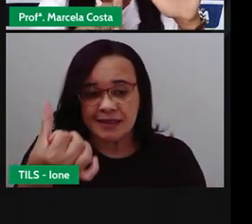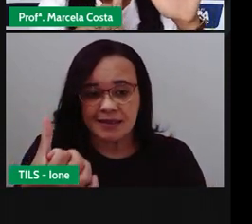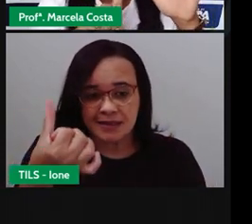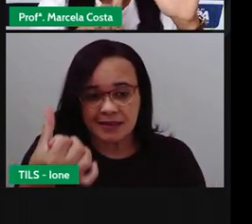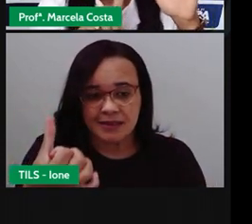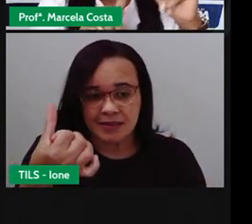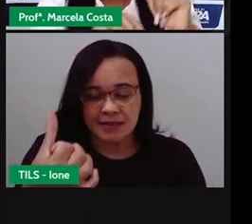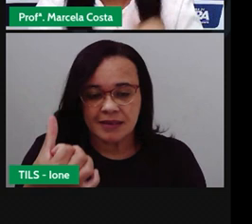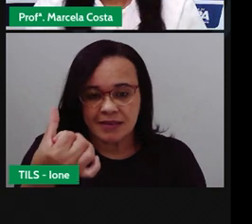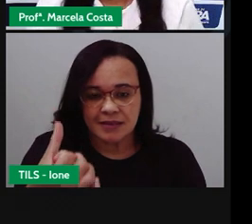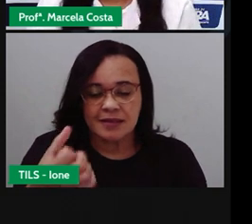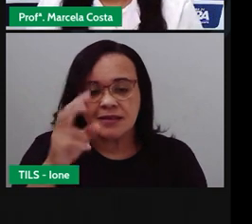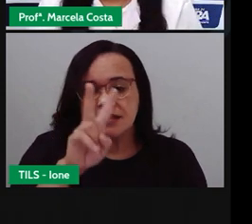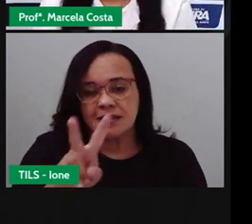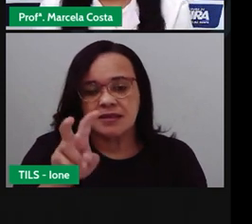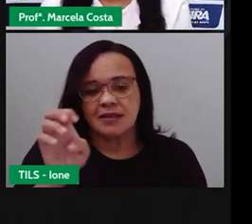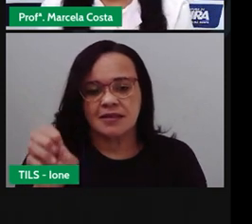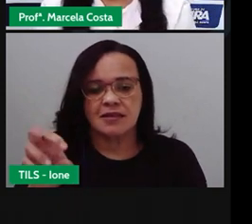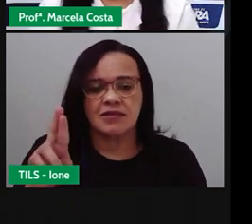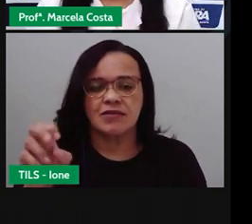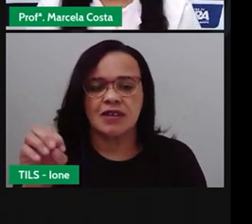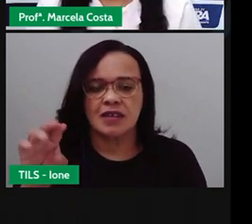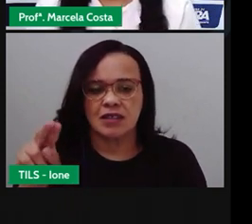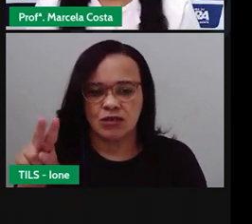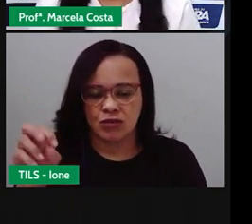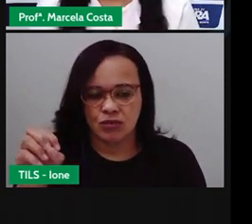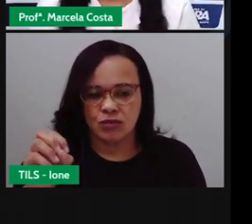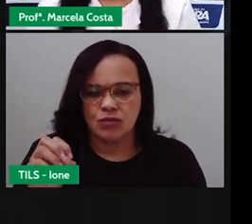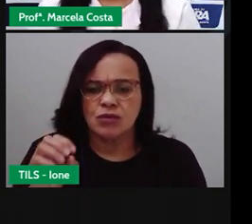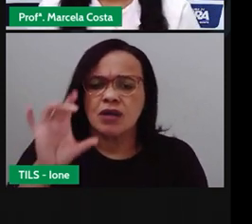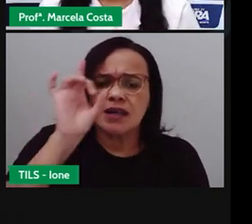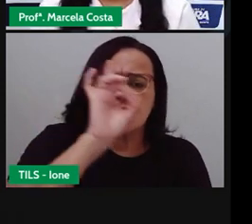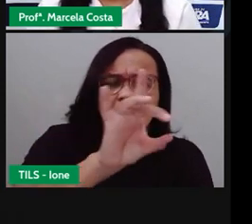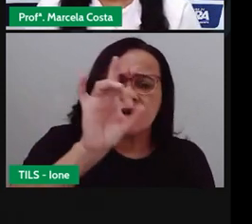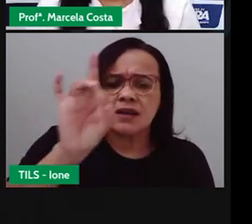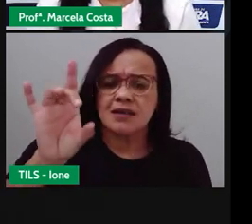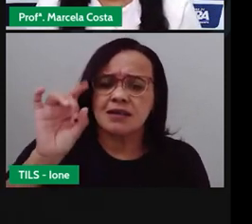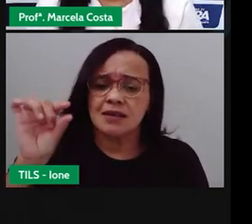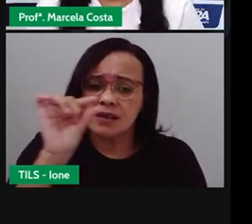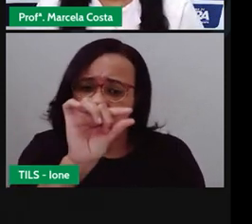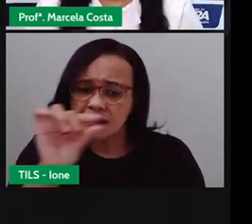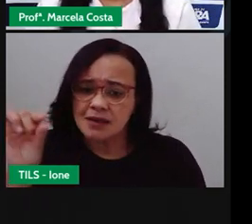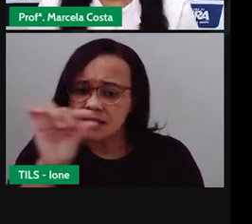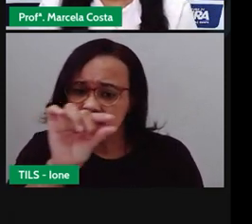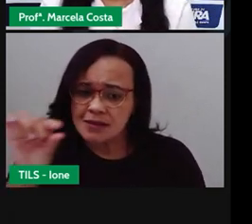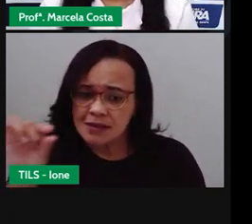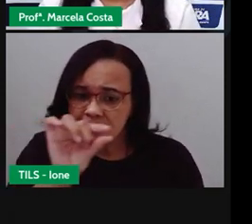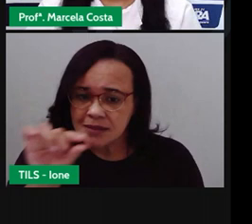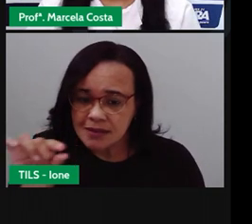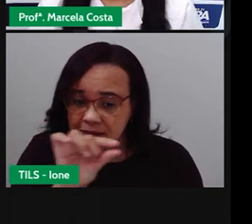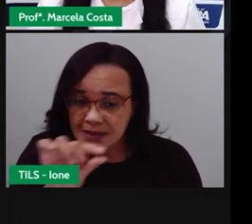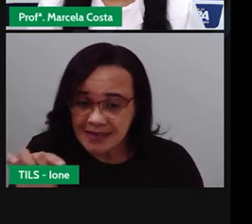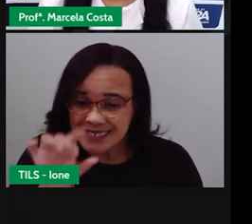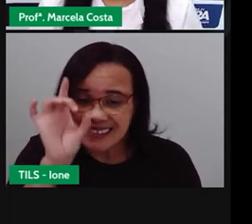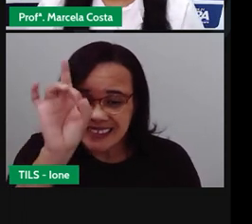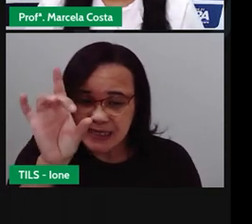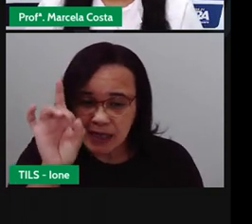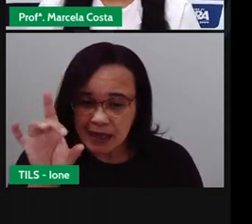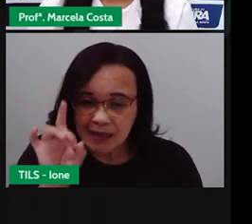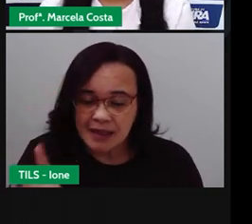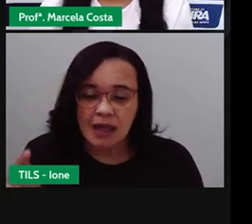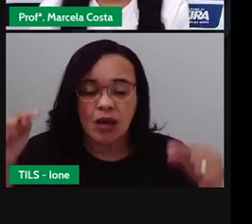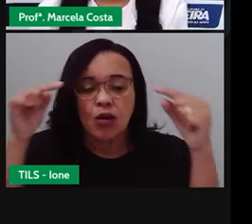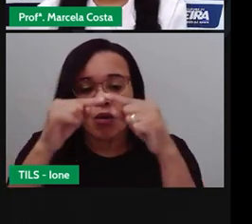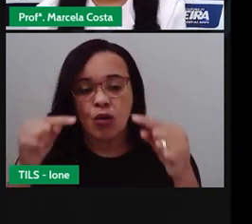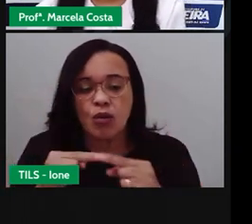versos. Lembrando, crianças, que cada linha, né, que compõe ali as estrofes representam o